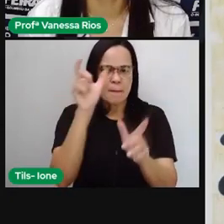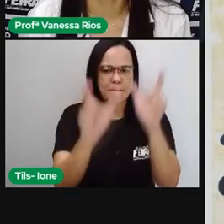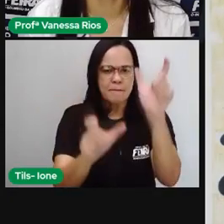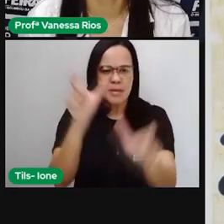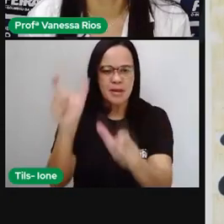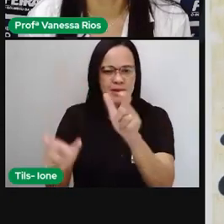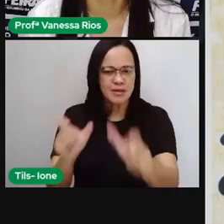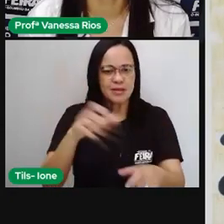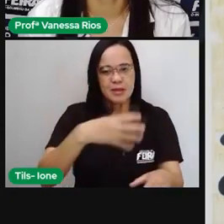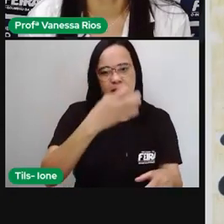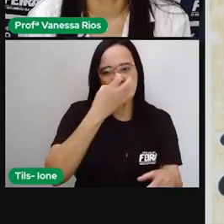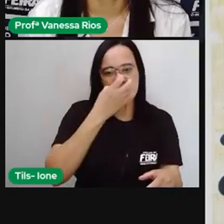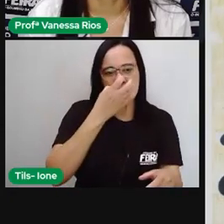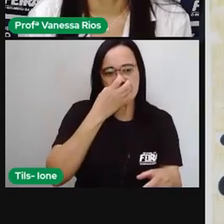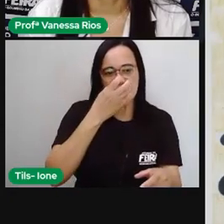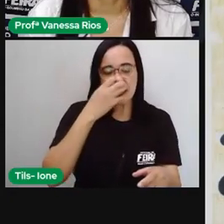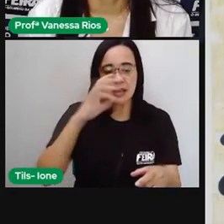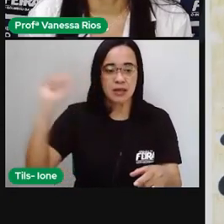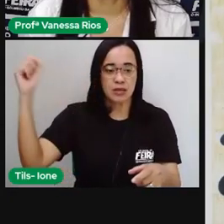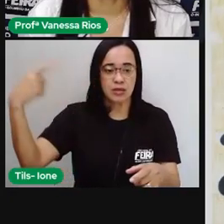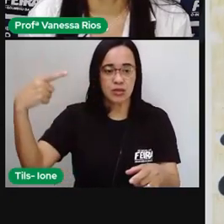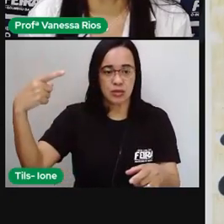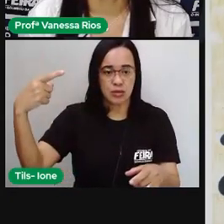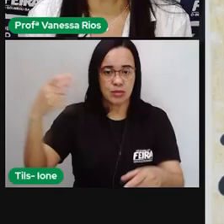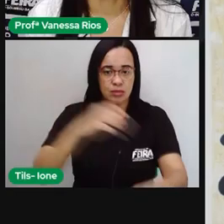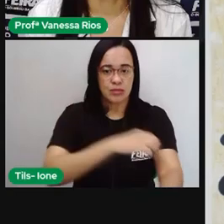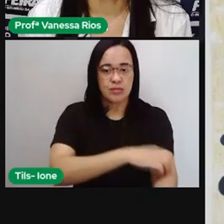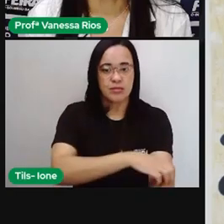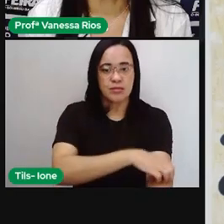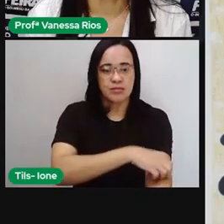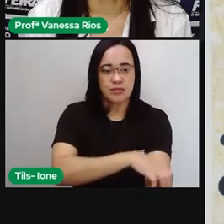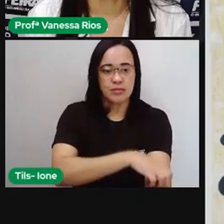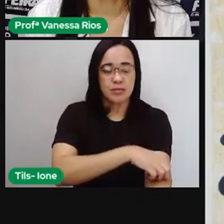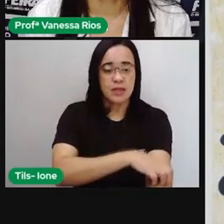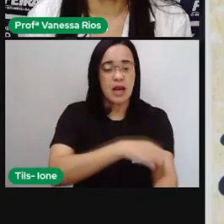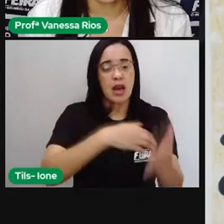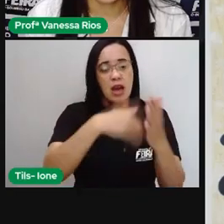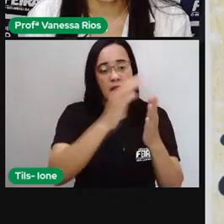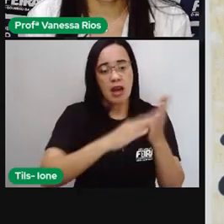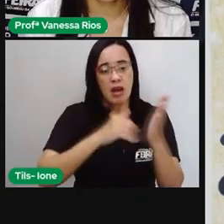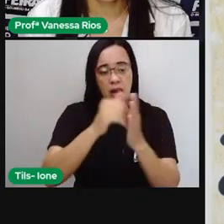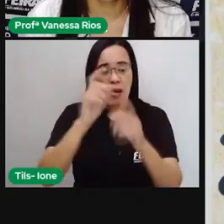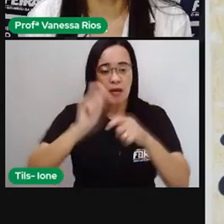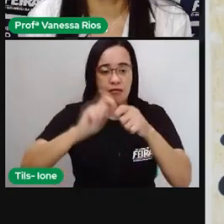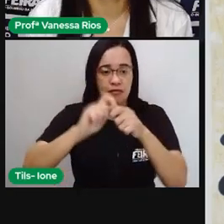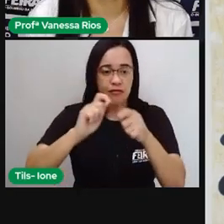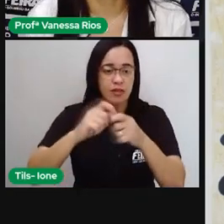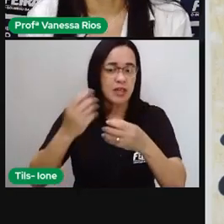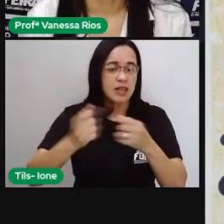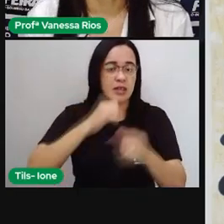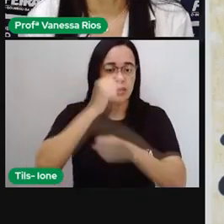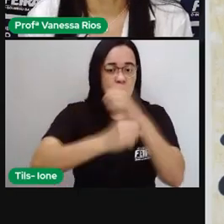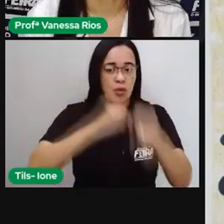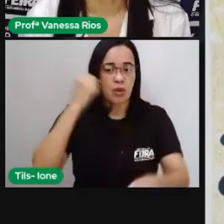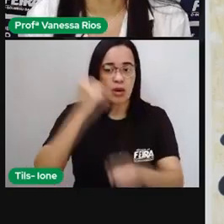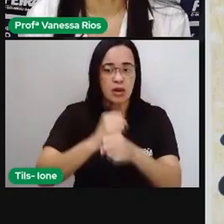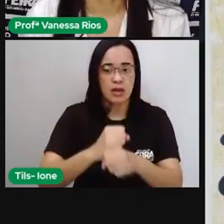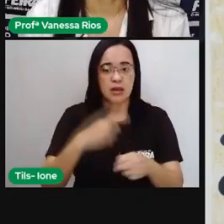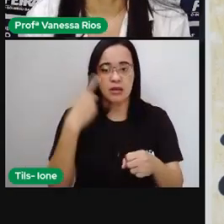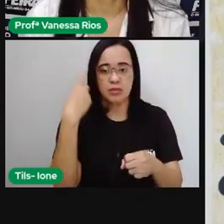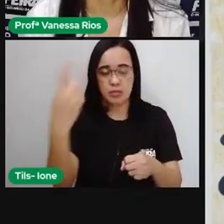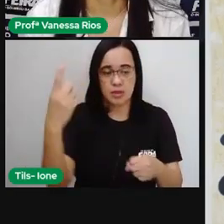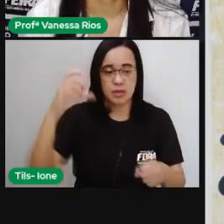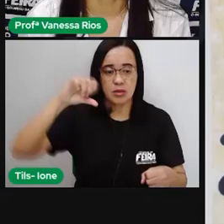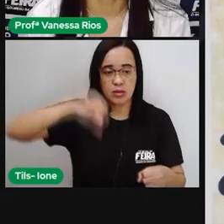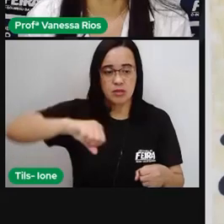Cachorros Diante do Sol, que foi realizada em 1949, aí, por Joã Miró.